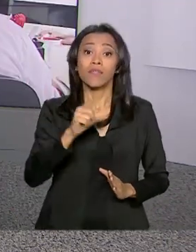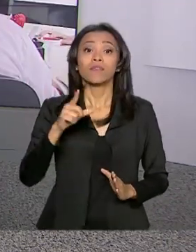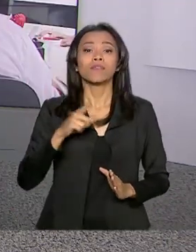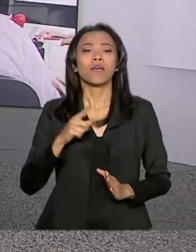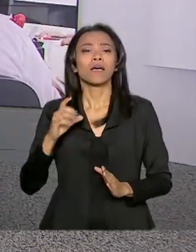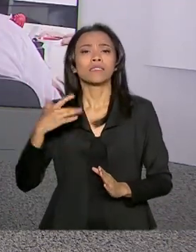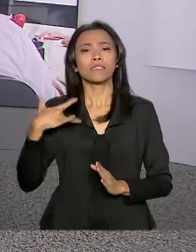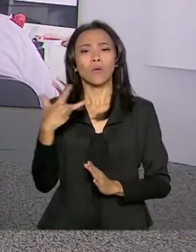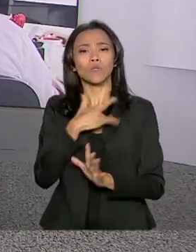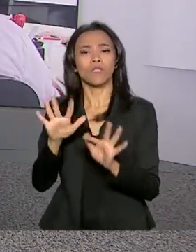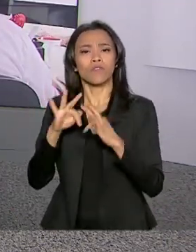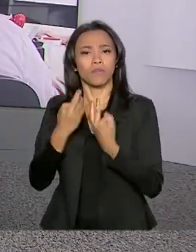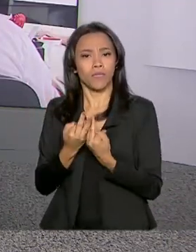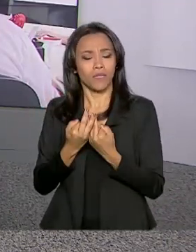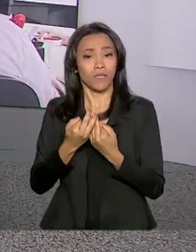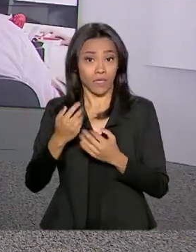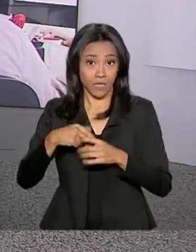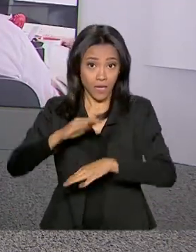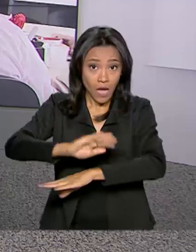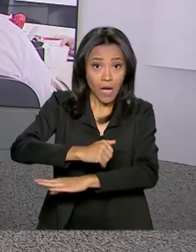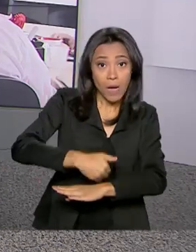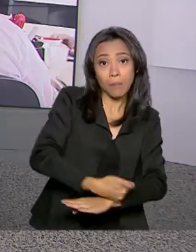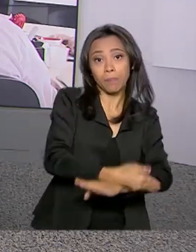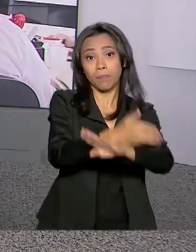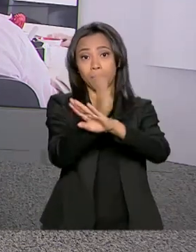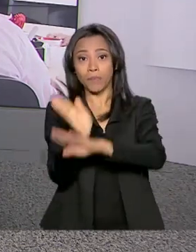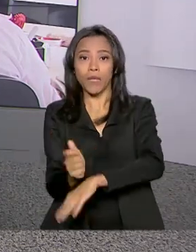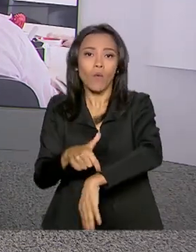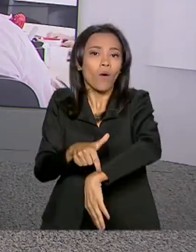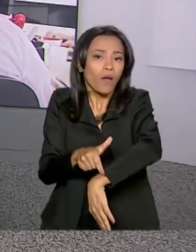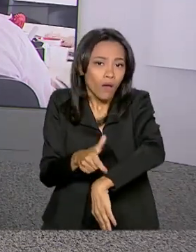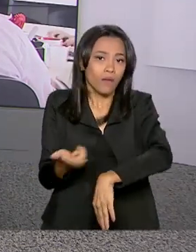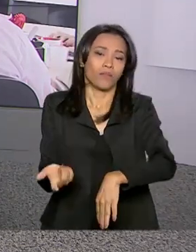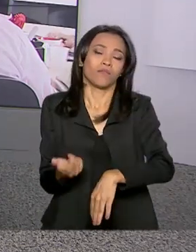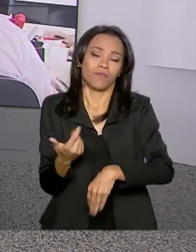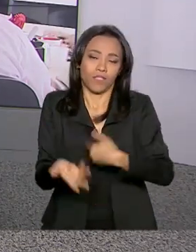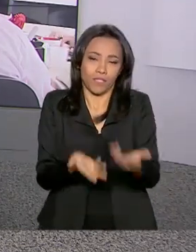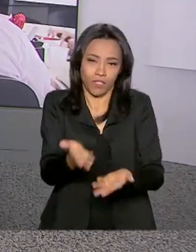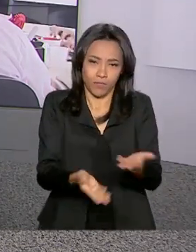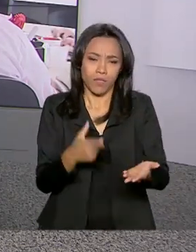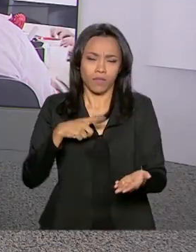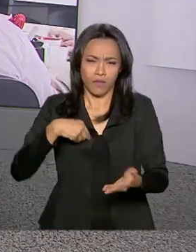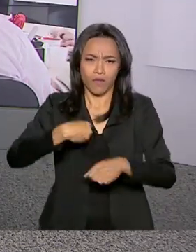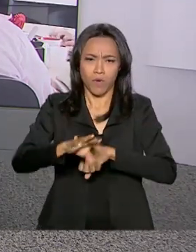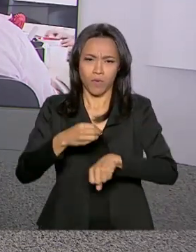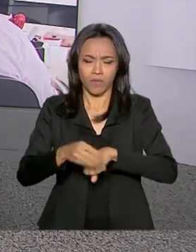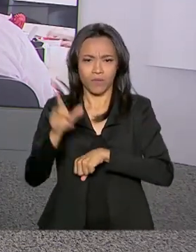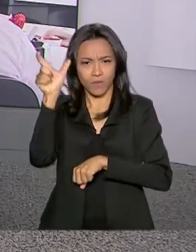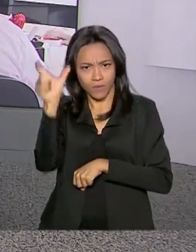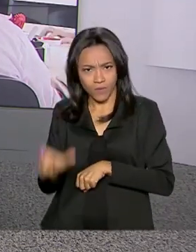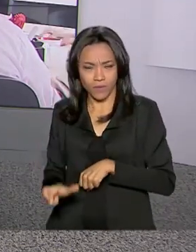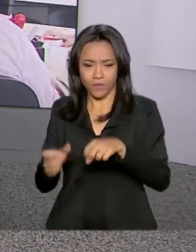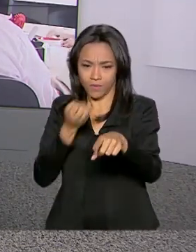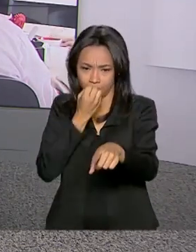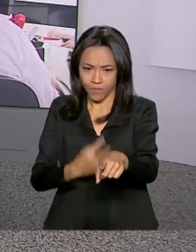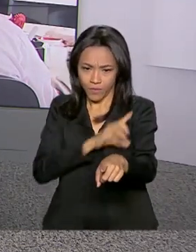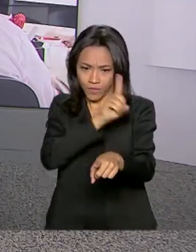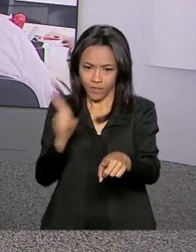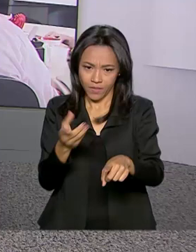atendimento à população. Vamos então até o Rio de Janeiro porque a repórter Alessandra Lago tem outras informações pra gente. Oi Alessandra, bom dia pra você.